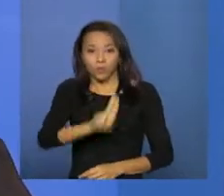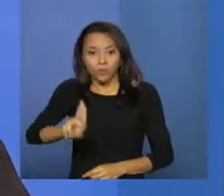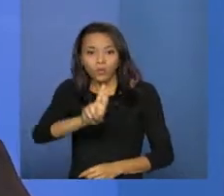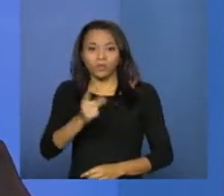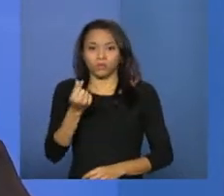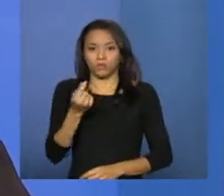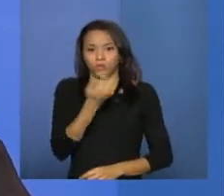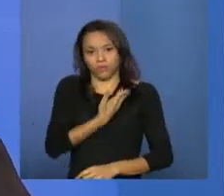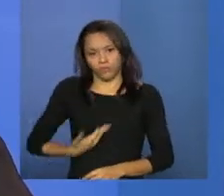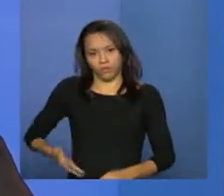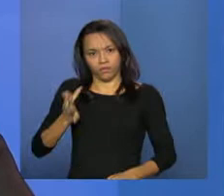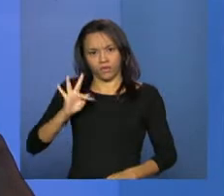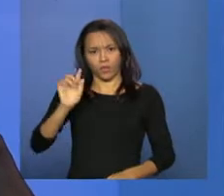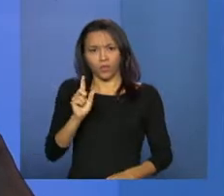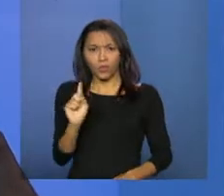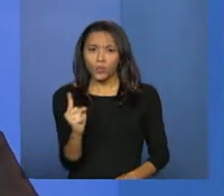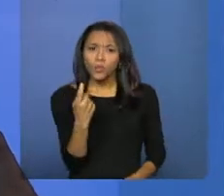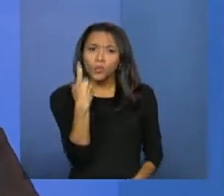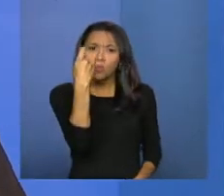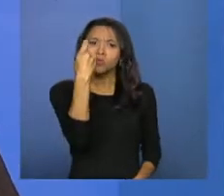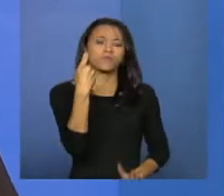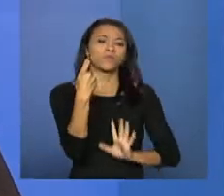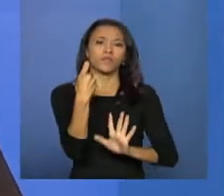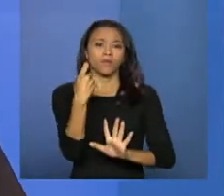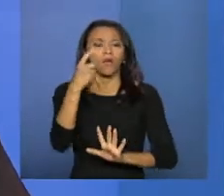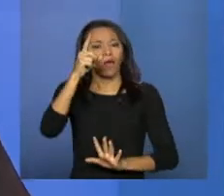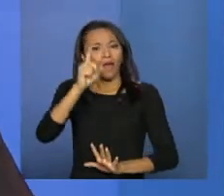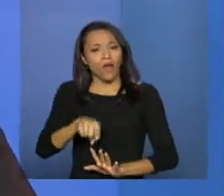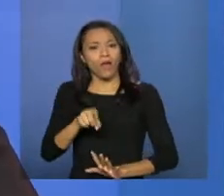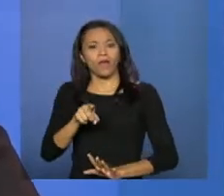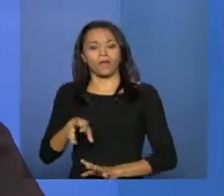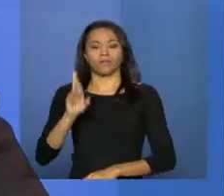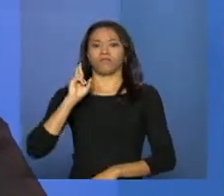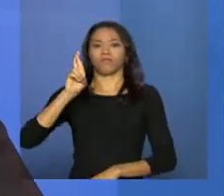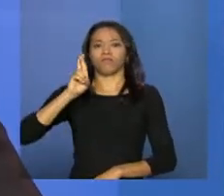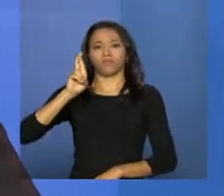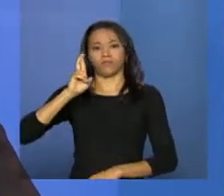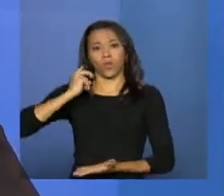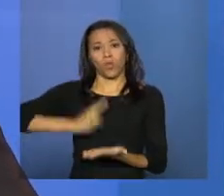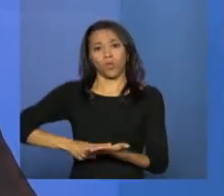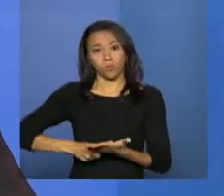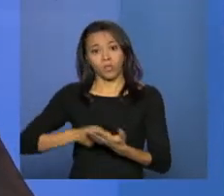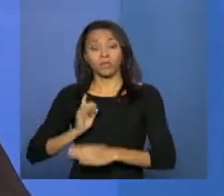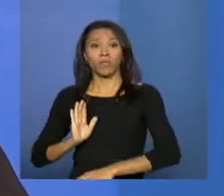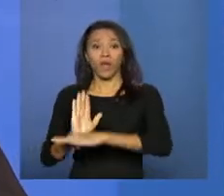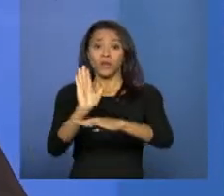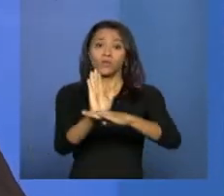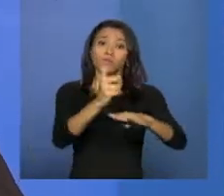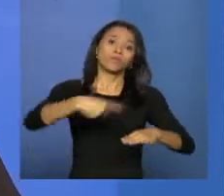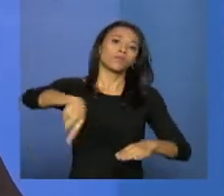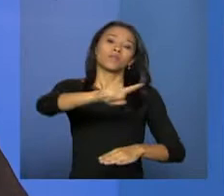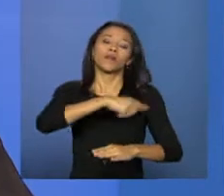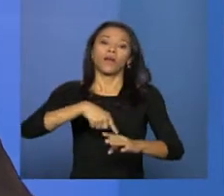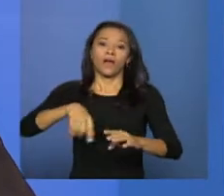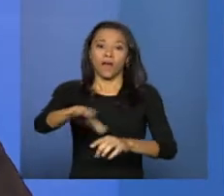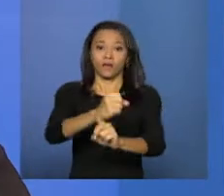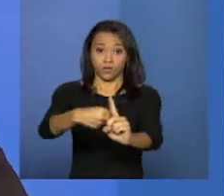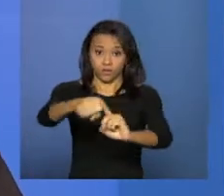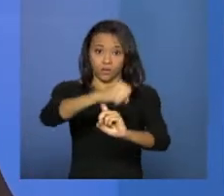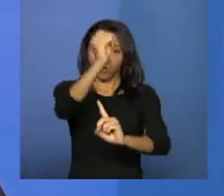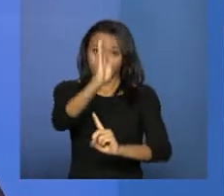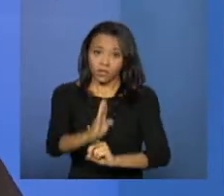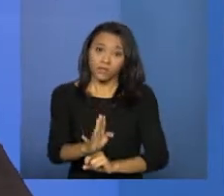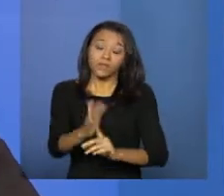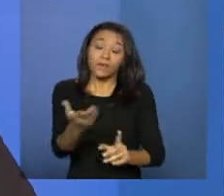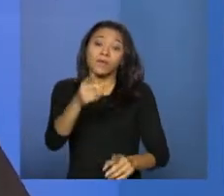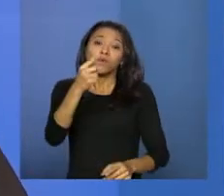federal é uma corresponsabilidade da União para a assistência social brasileira. Então, essa é uma questão muito importante que